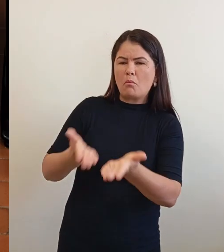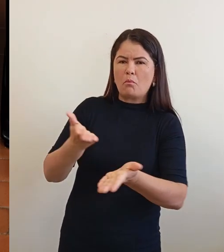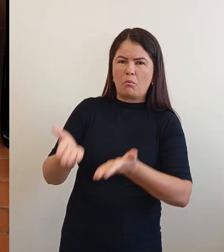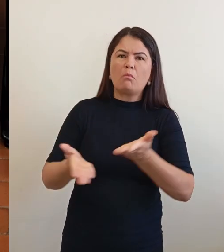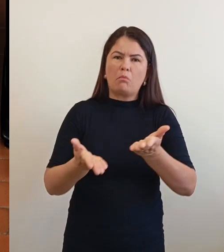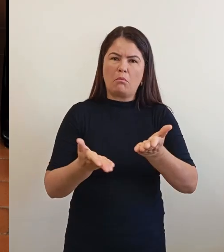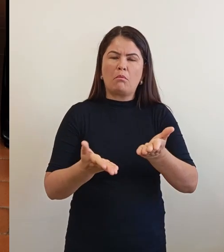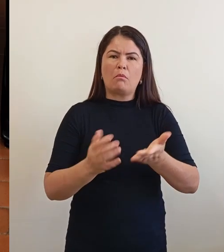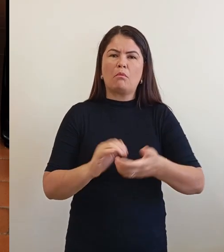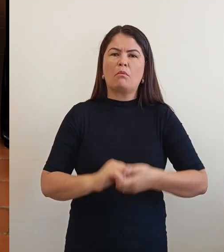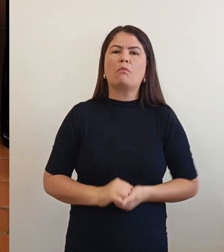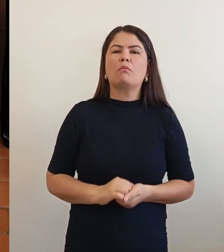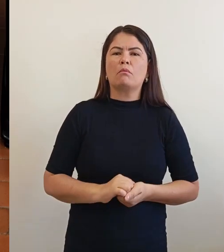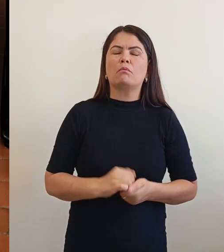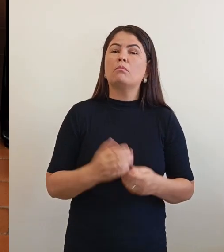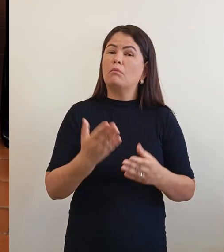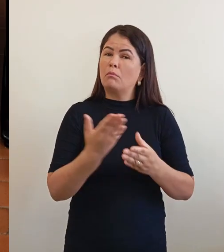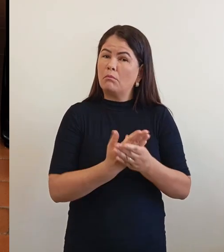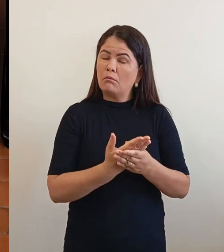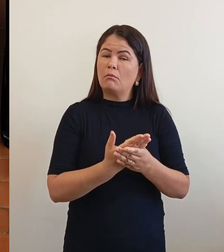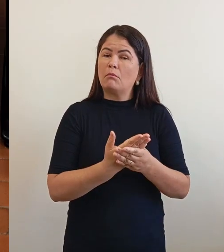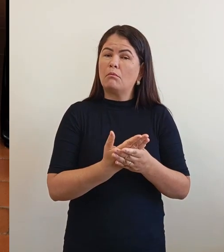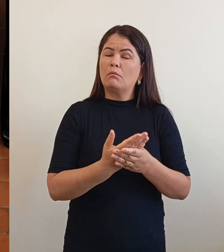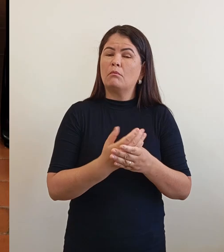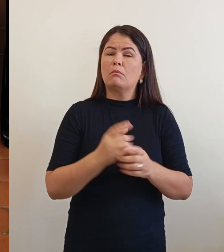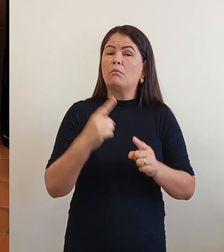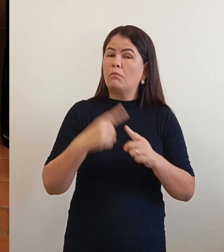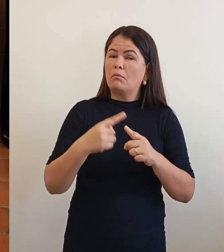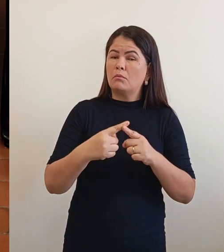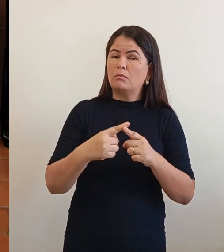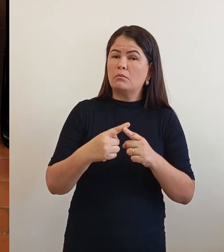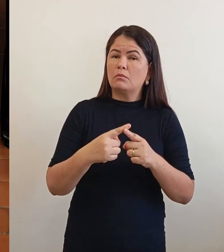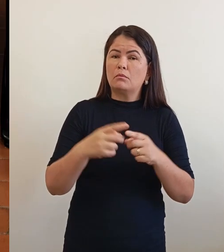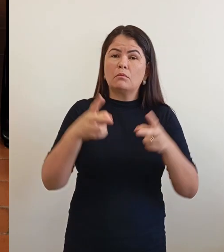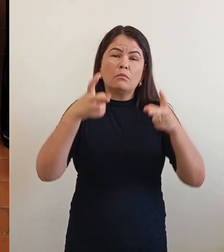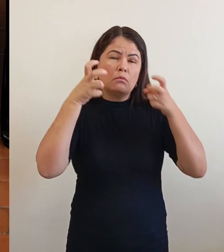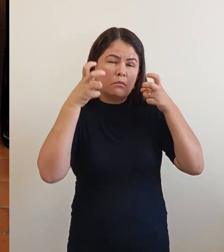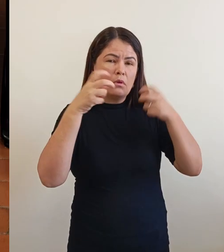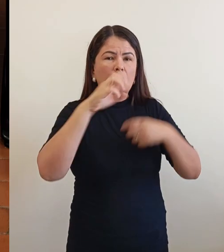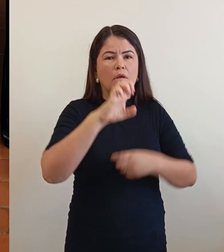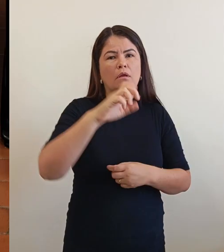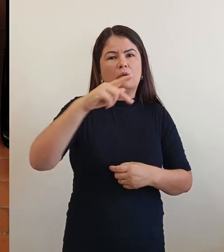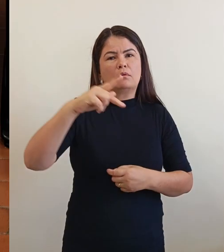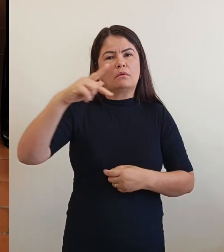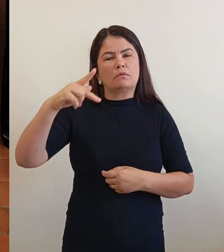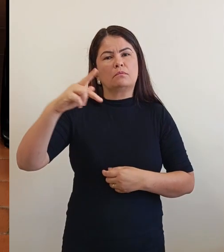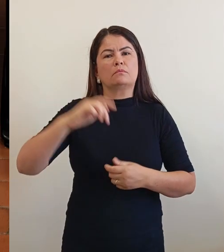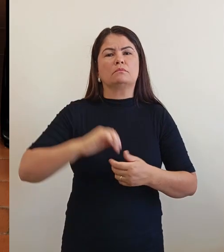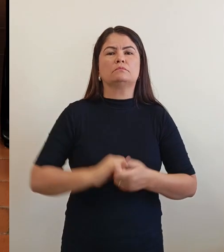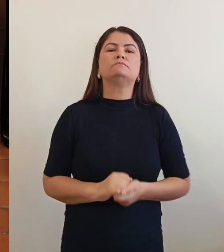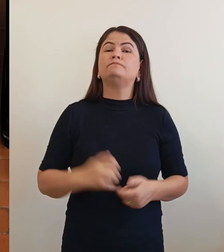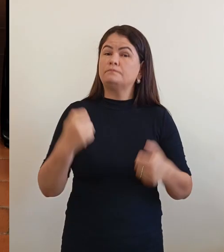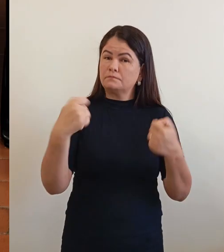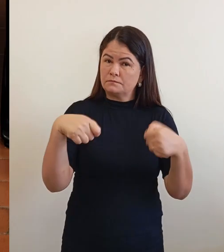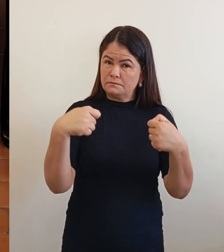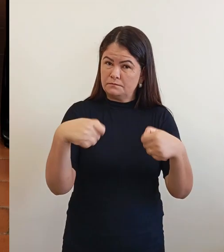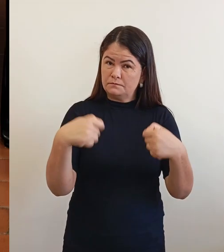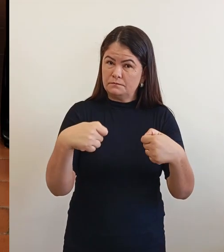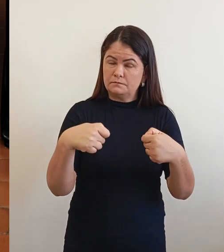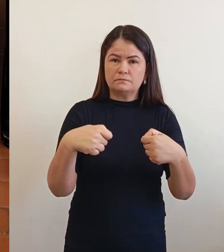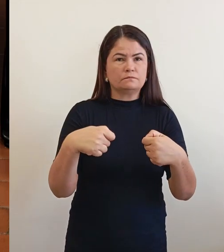pasta, porque eu vejo que as EPP, a EPP precisa de